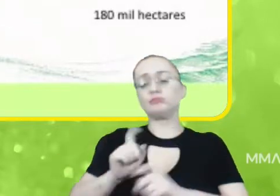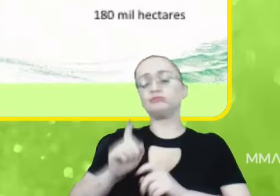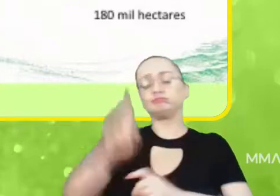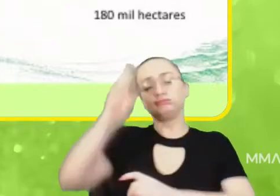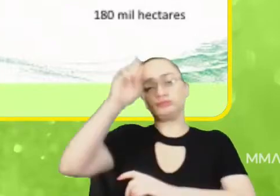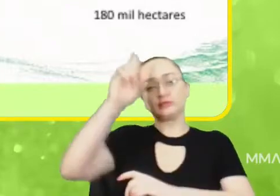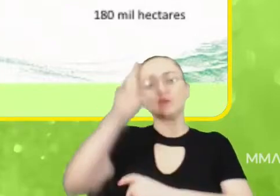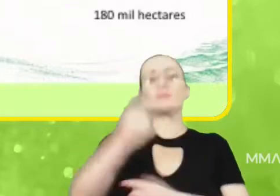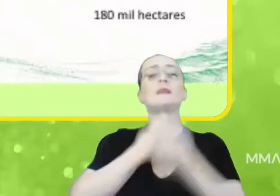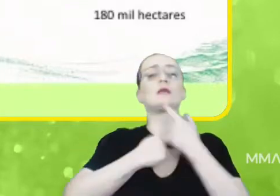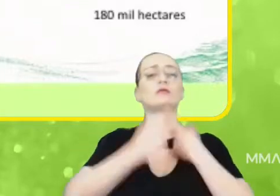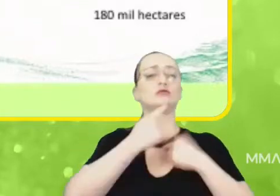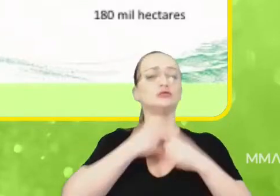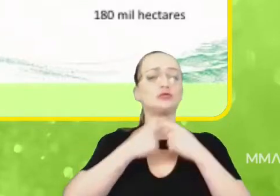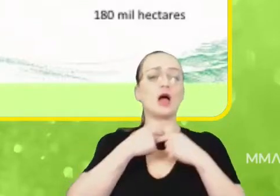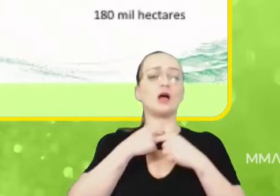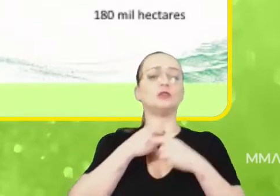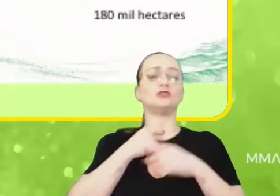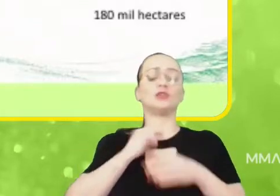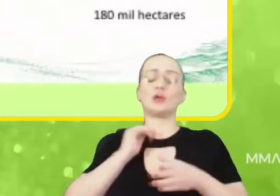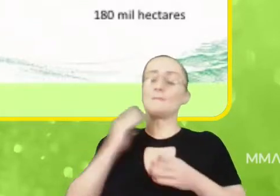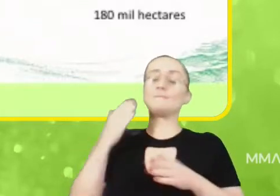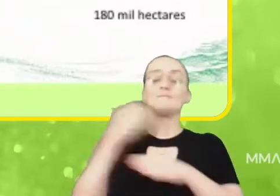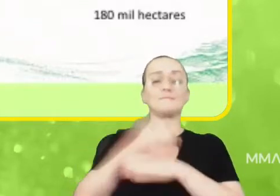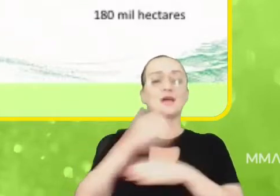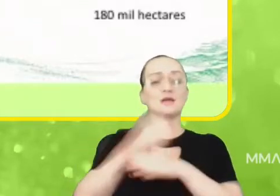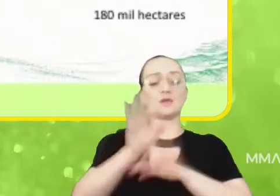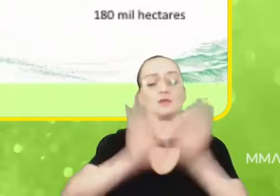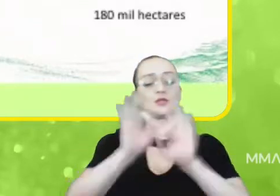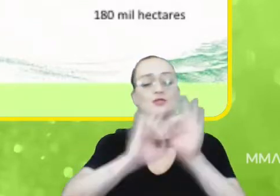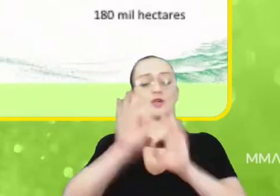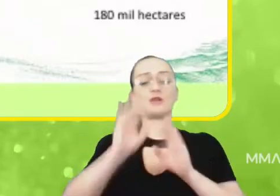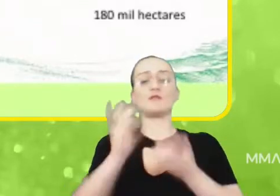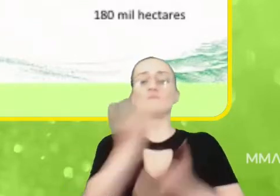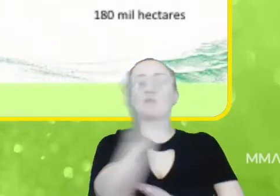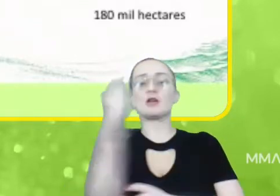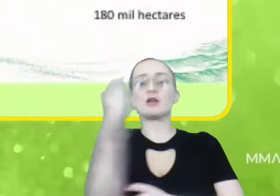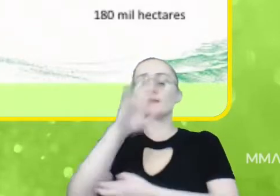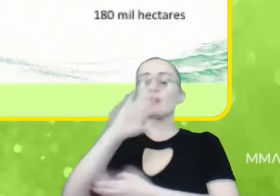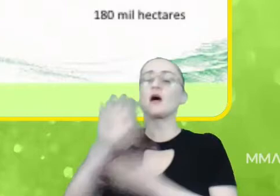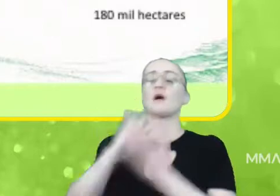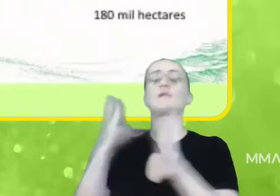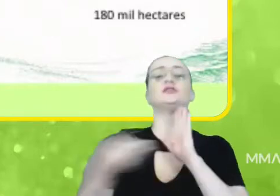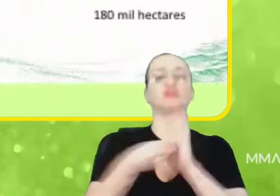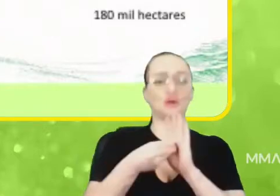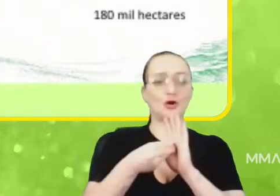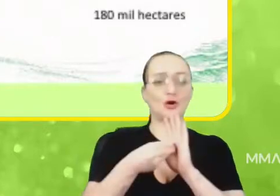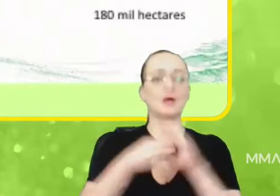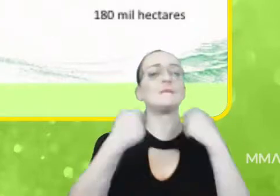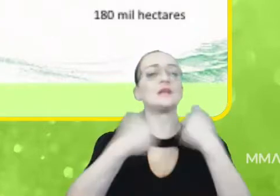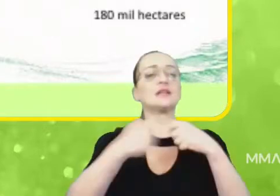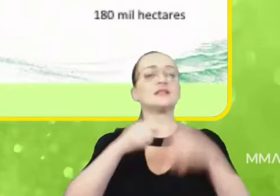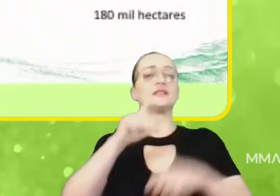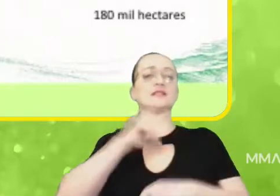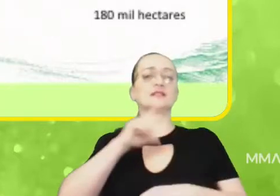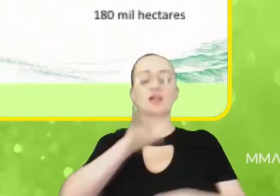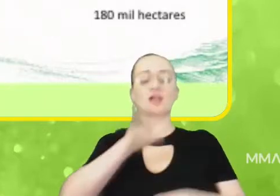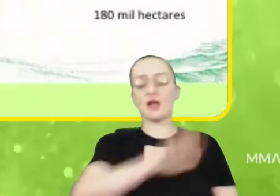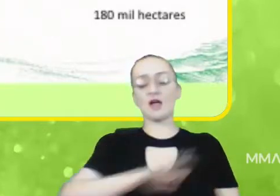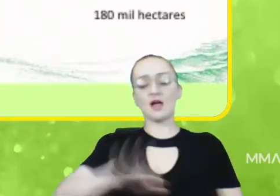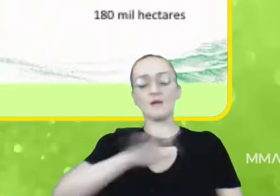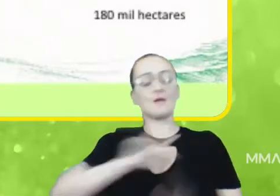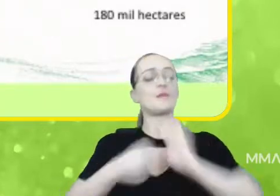desejem aderir ao projeto Floresta Mais Amazônia, eles devem entrar com as suas áreas, devem